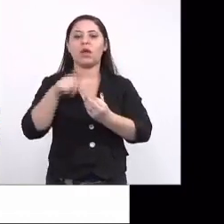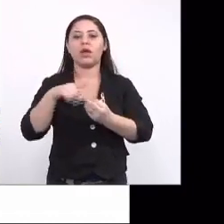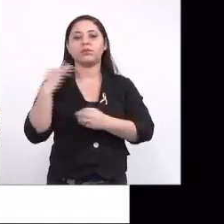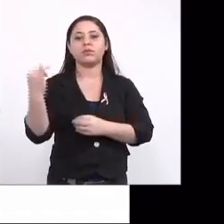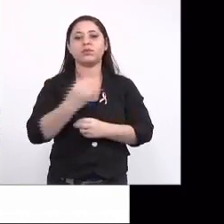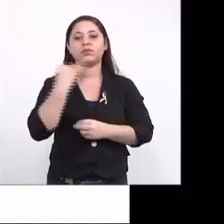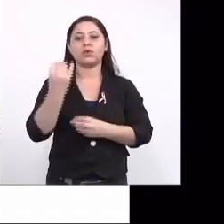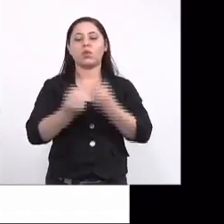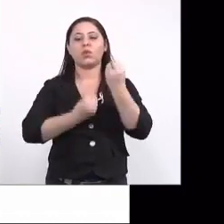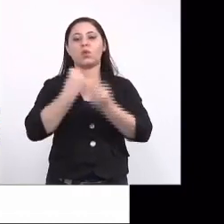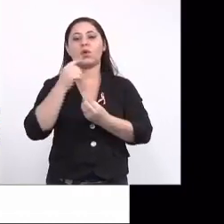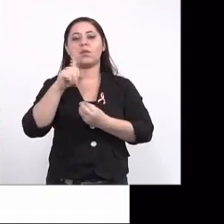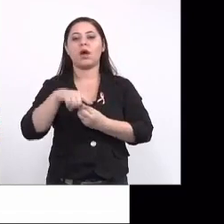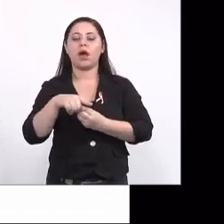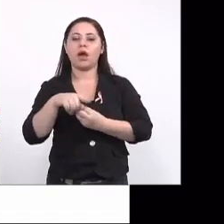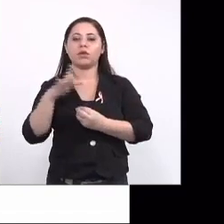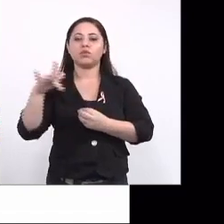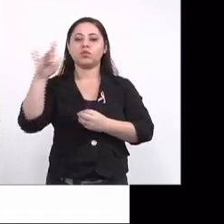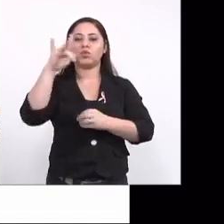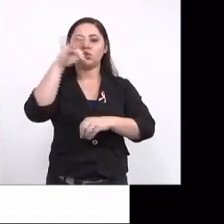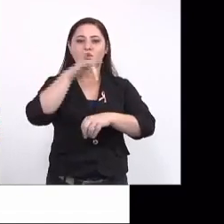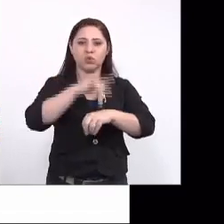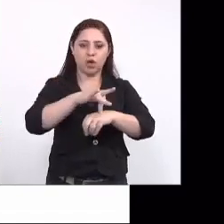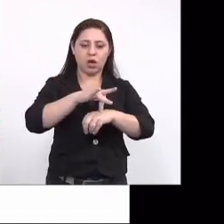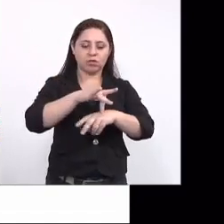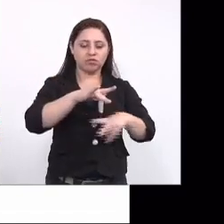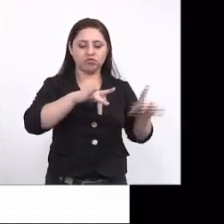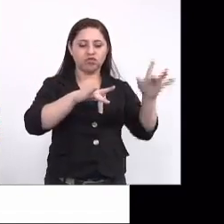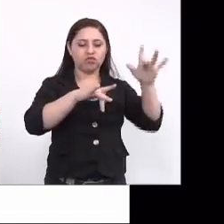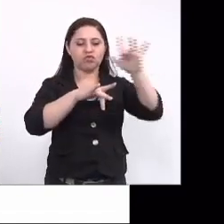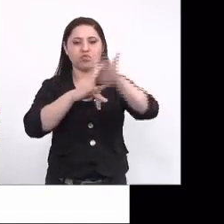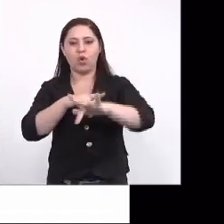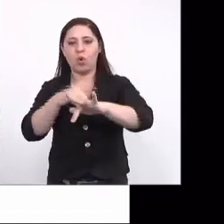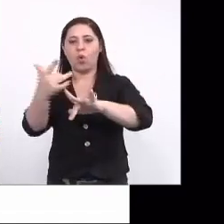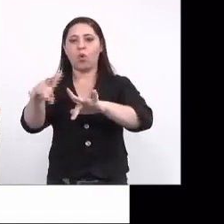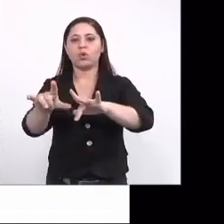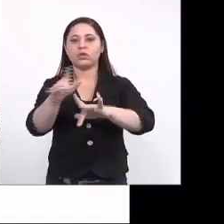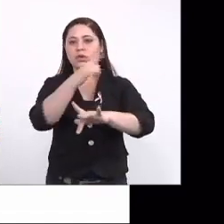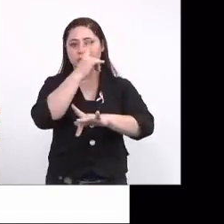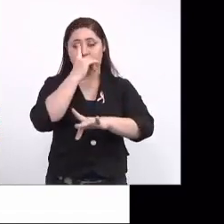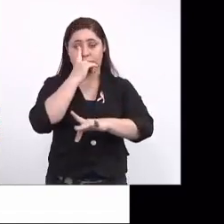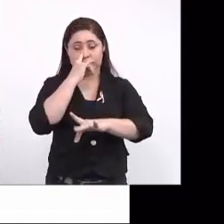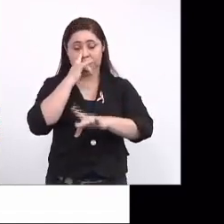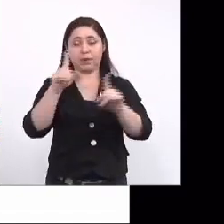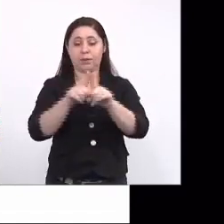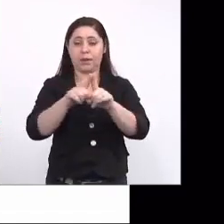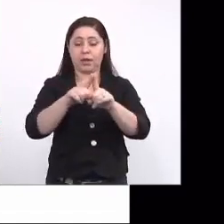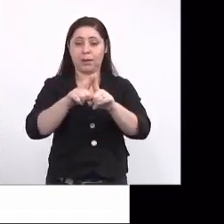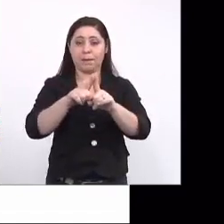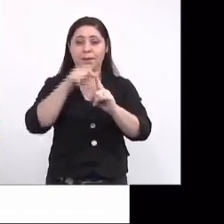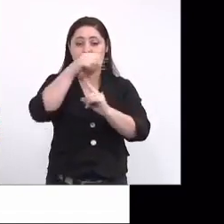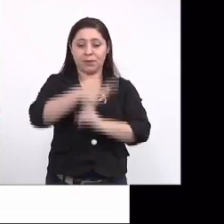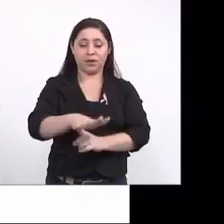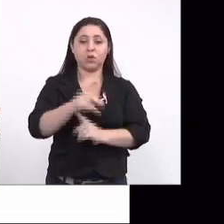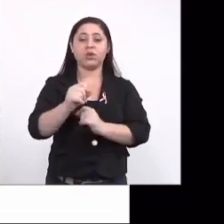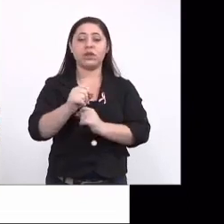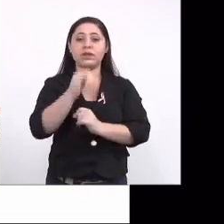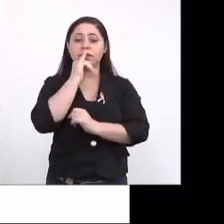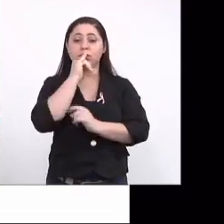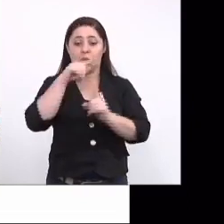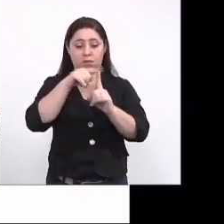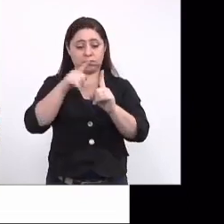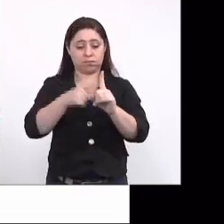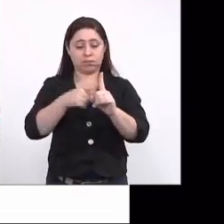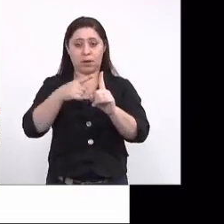é a via congênita, a transmissão congênita, quando a mãe, a gestante, transmite e permite a